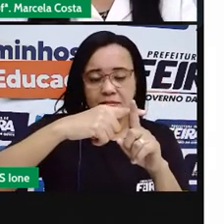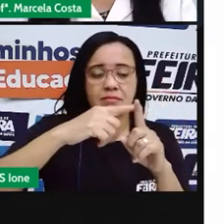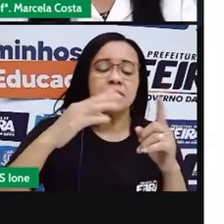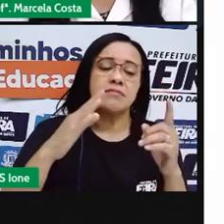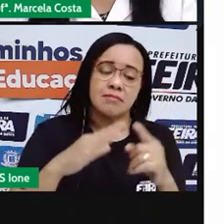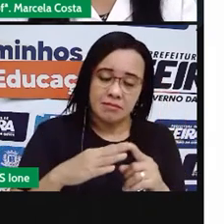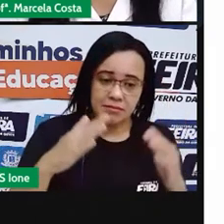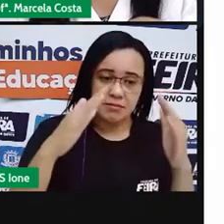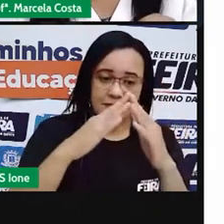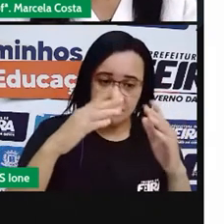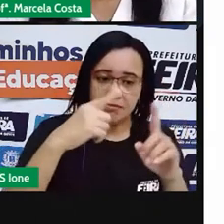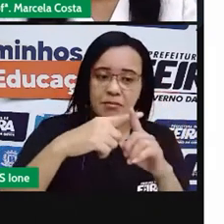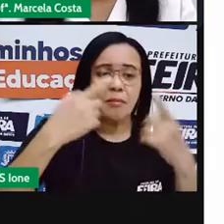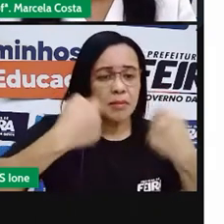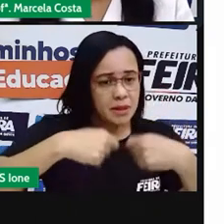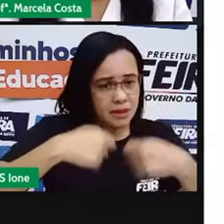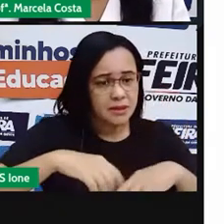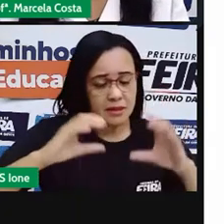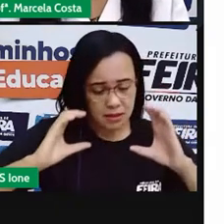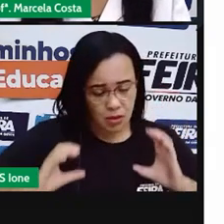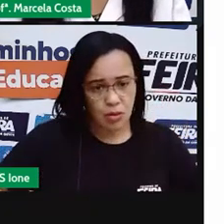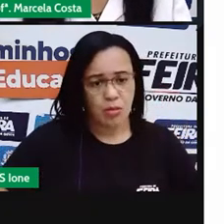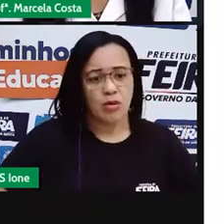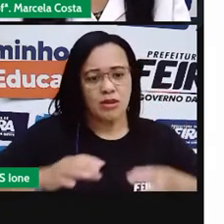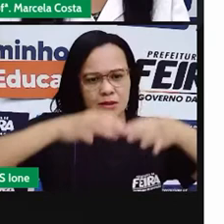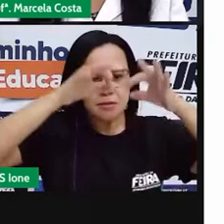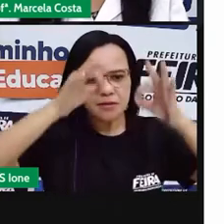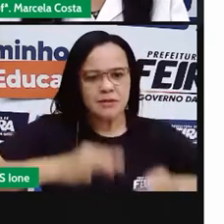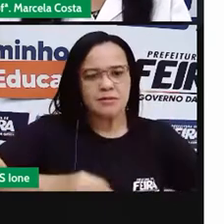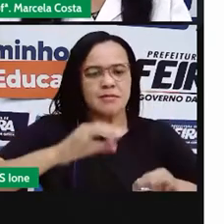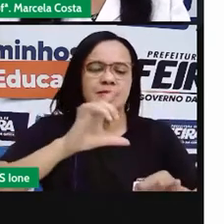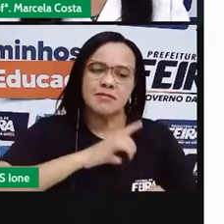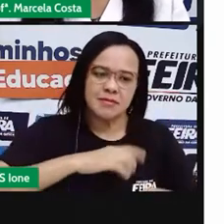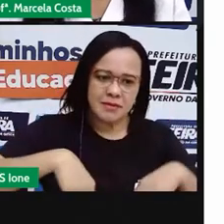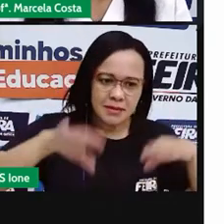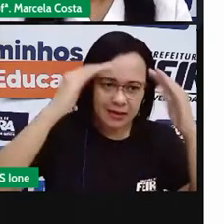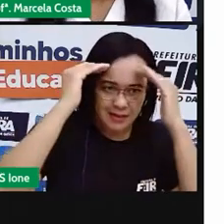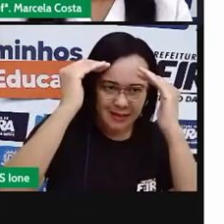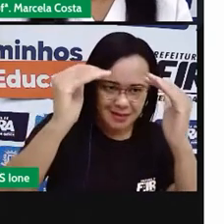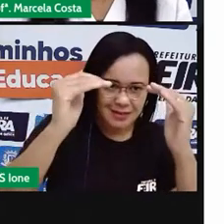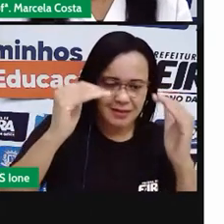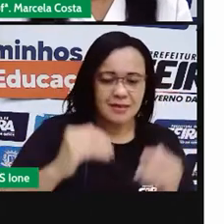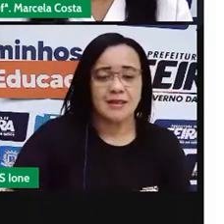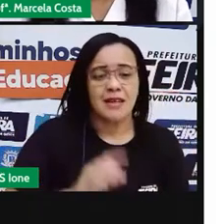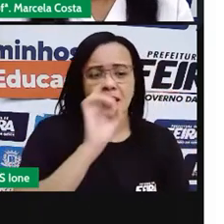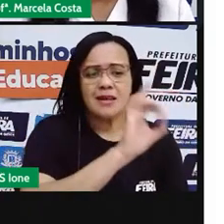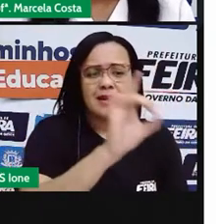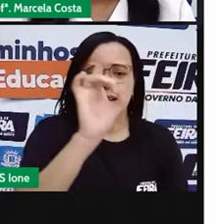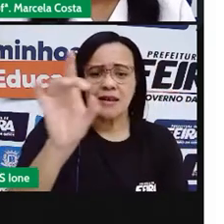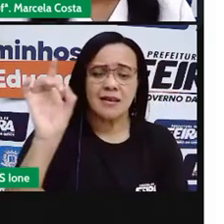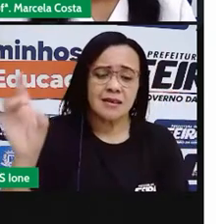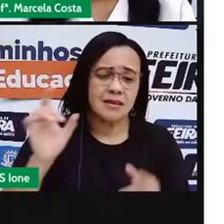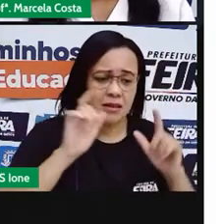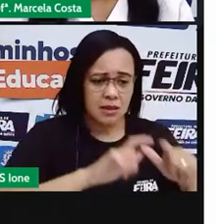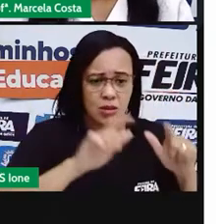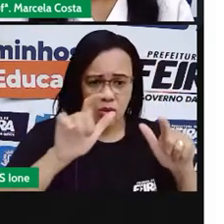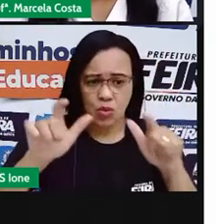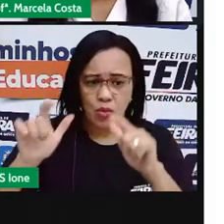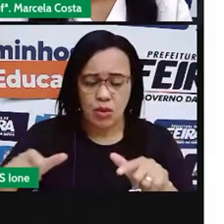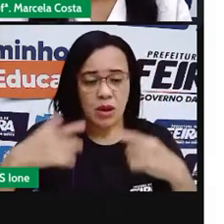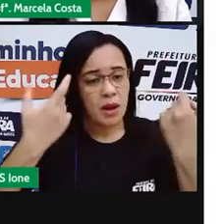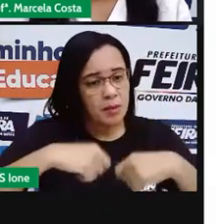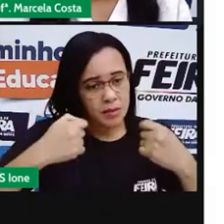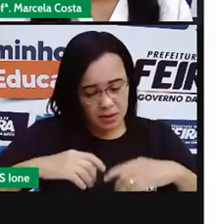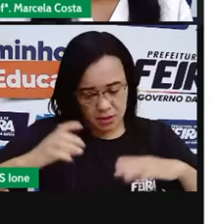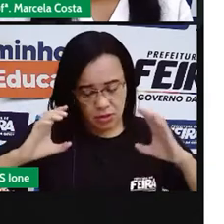Então, erro, em cada ambiente, é vendido um comportamento diferente de